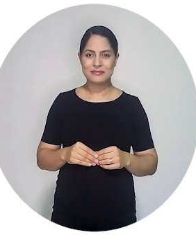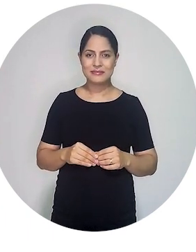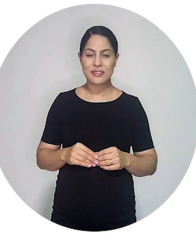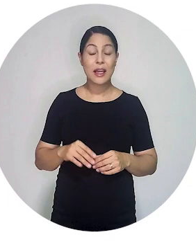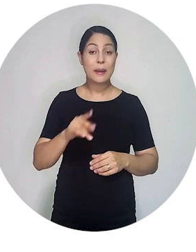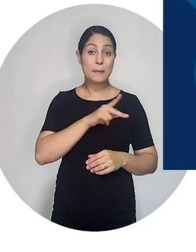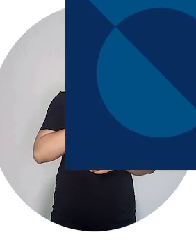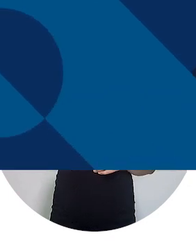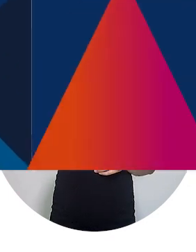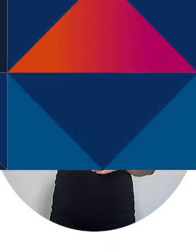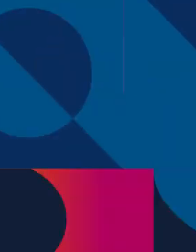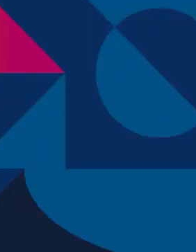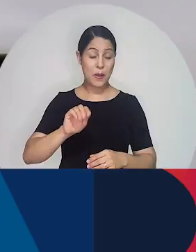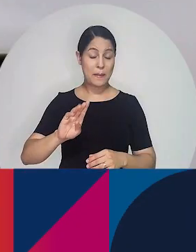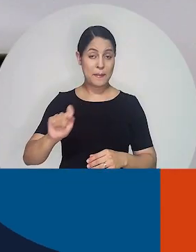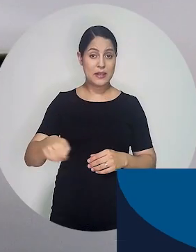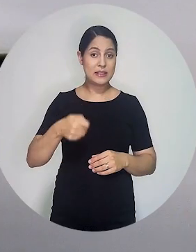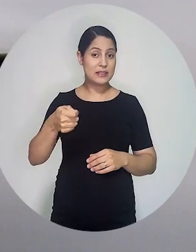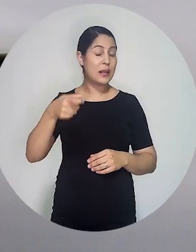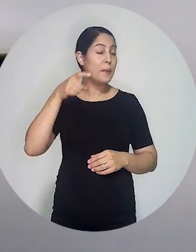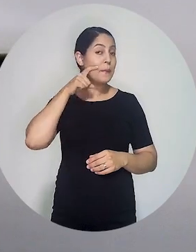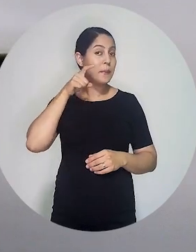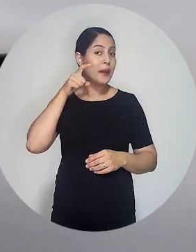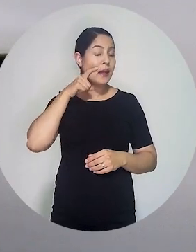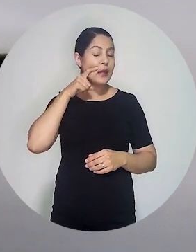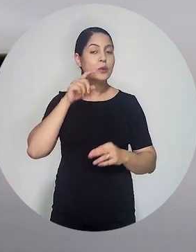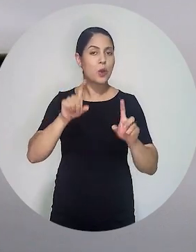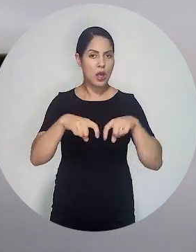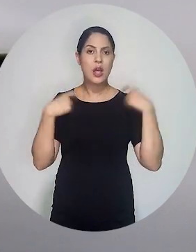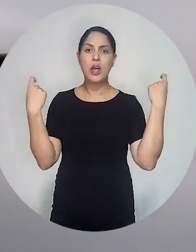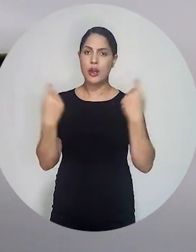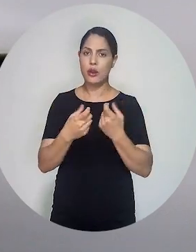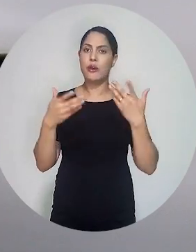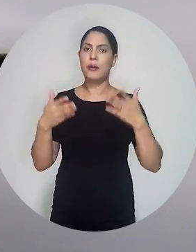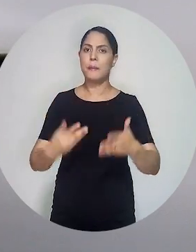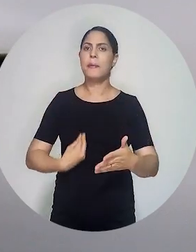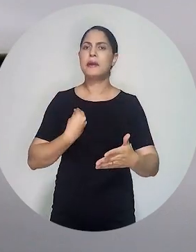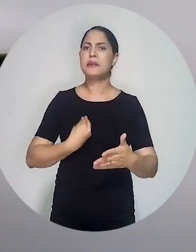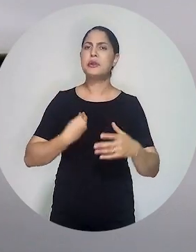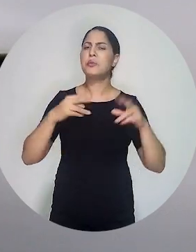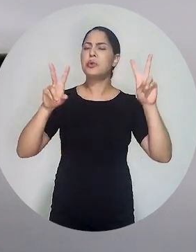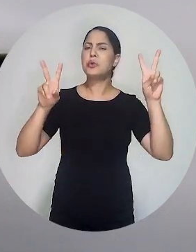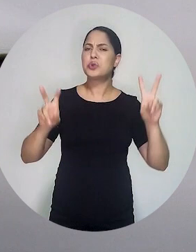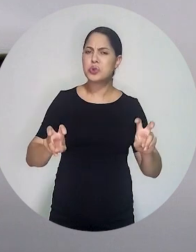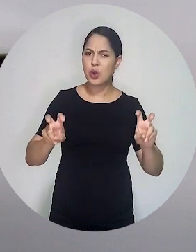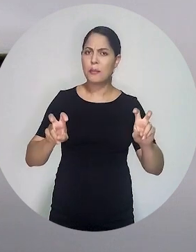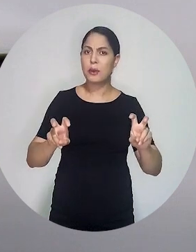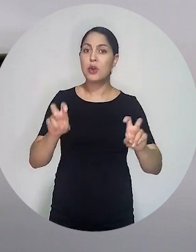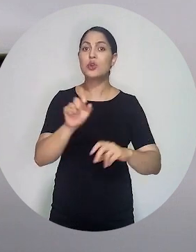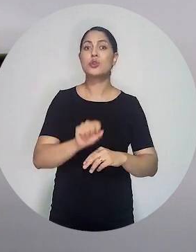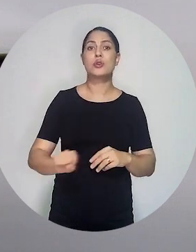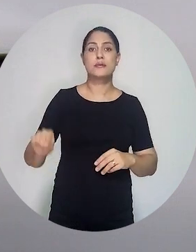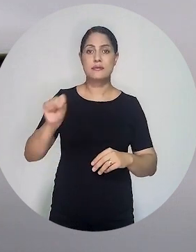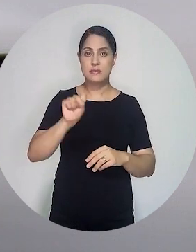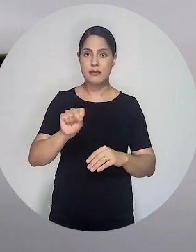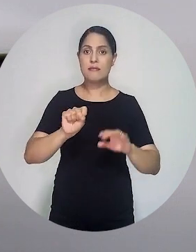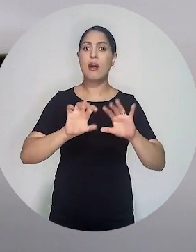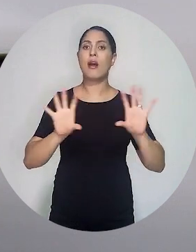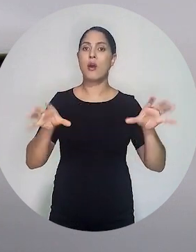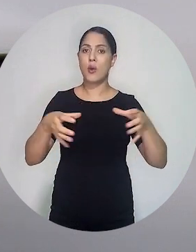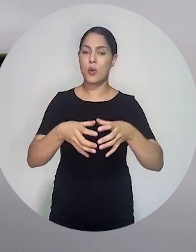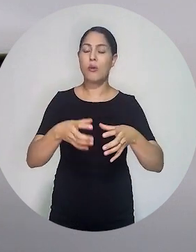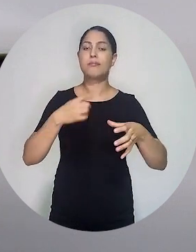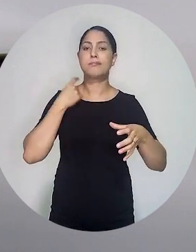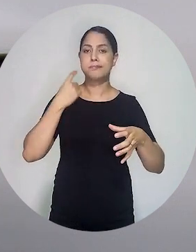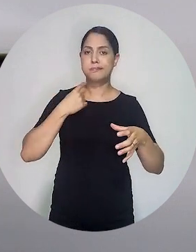da mão. Não deixe de conferir. O presidente da OAB Nacional, Beto Simonetti, participou da reunião promovida pelo Centro de